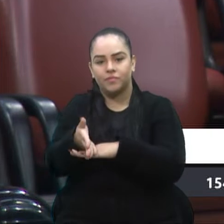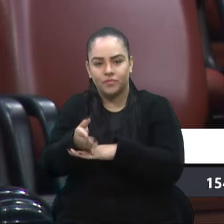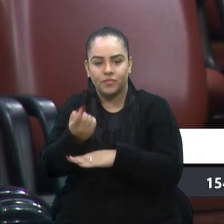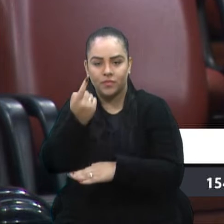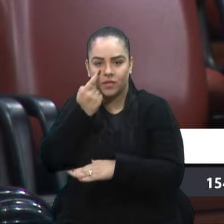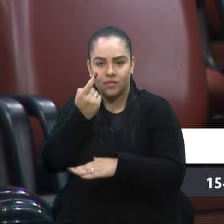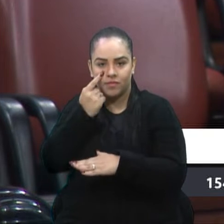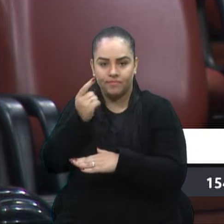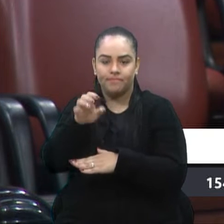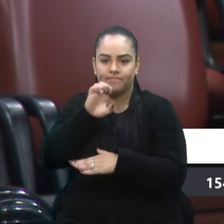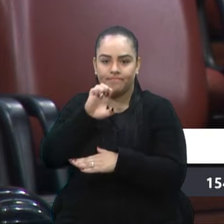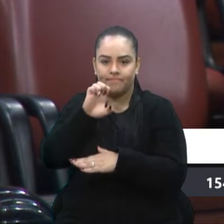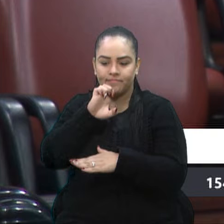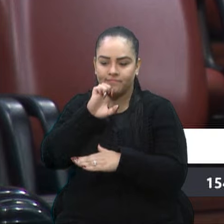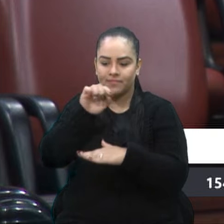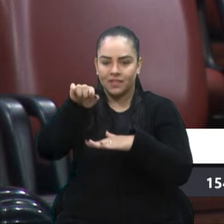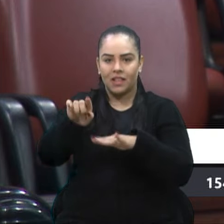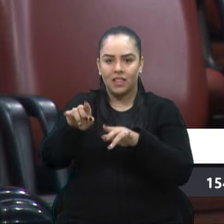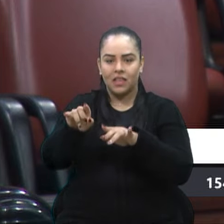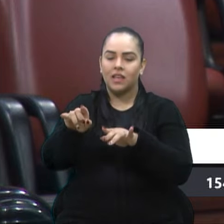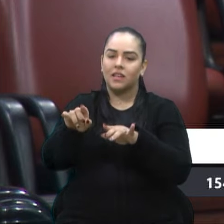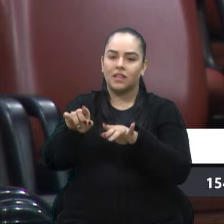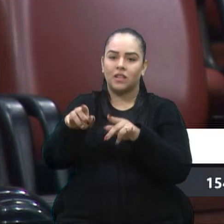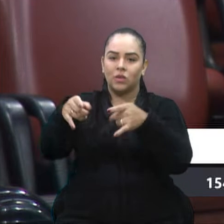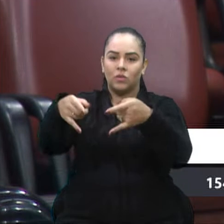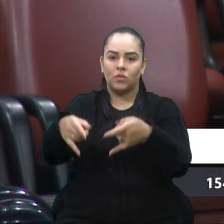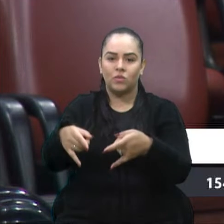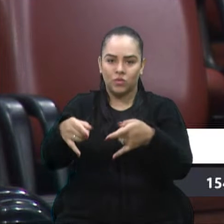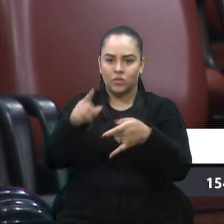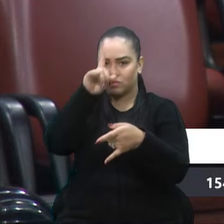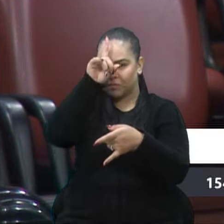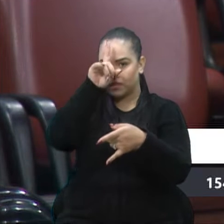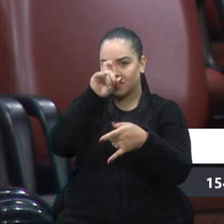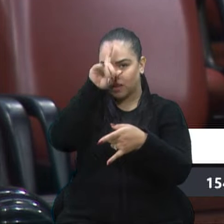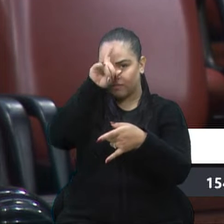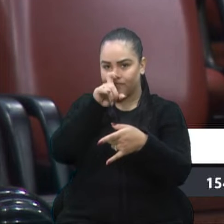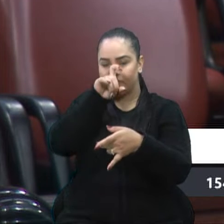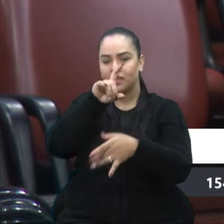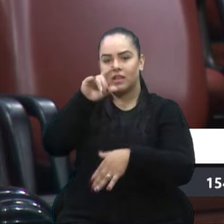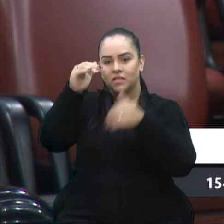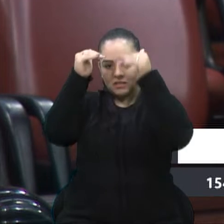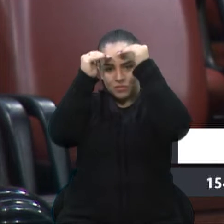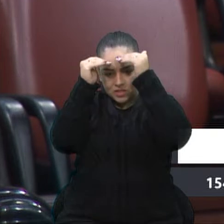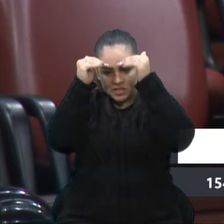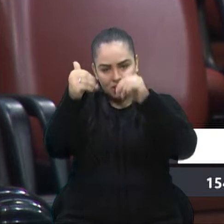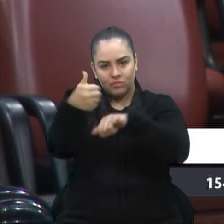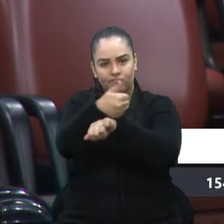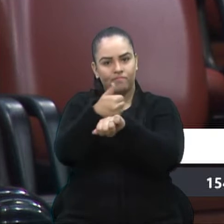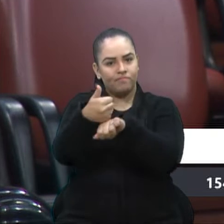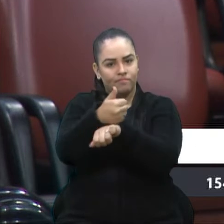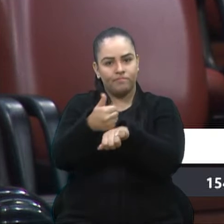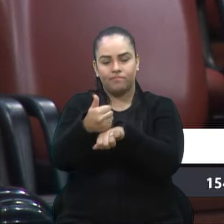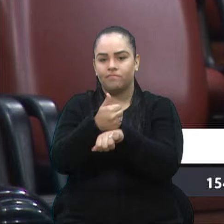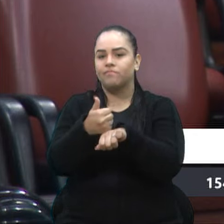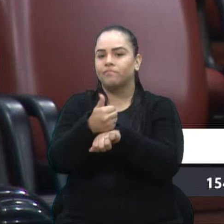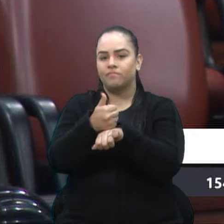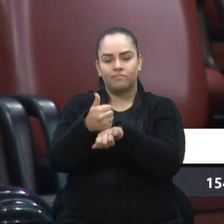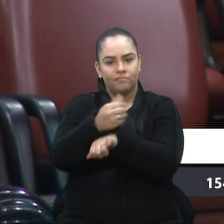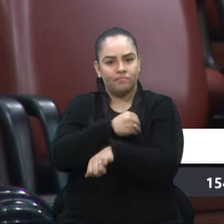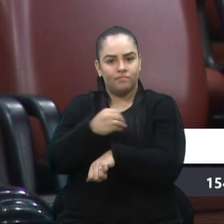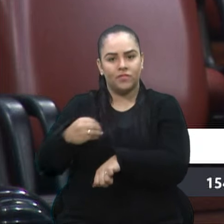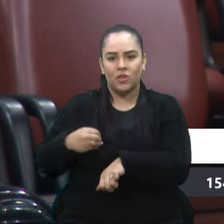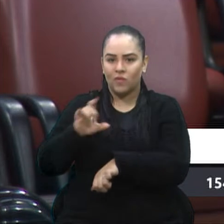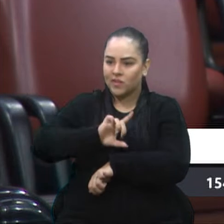Independente, meu Pai, respeitando, aos profissionais da medicina, o Senhor é o médico dos